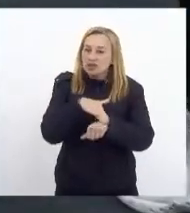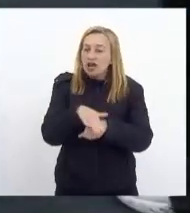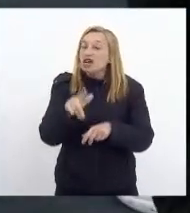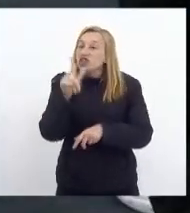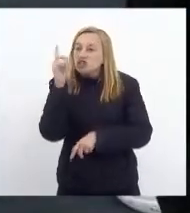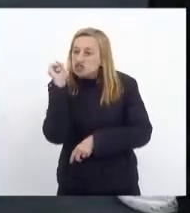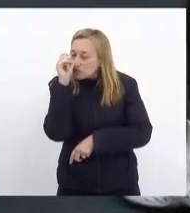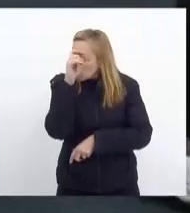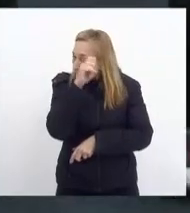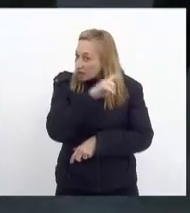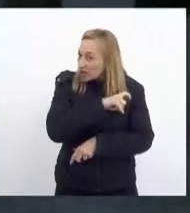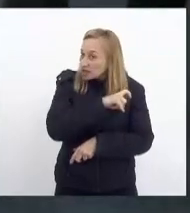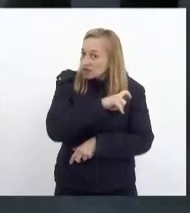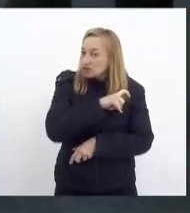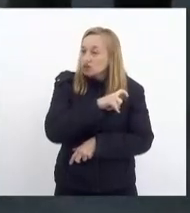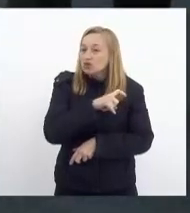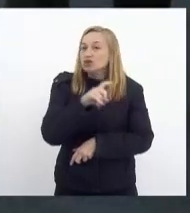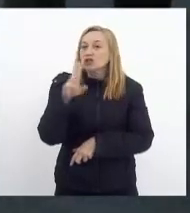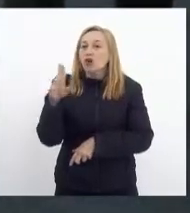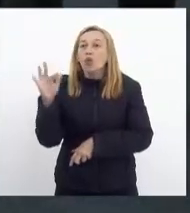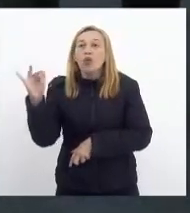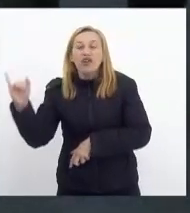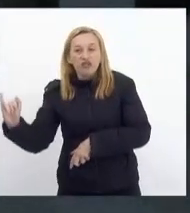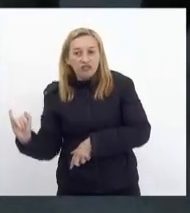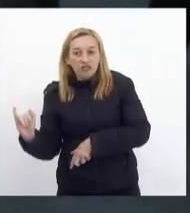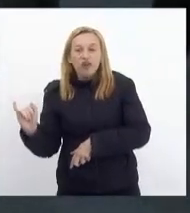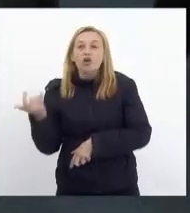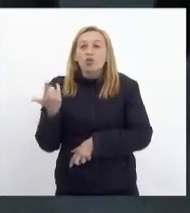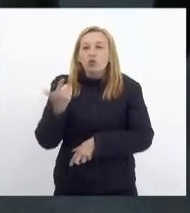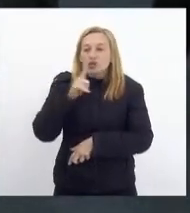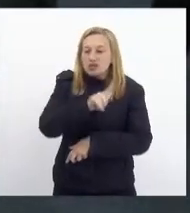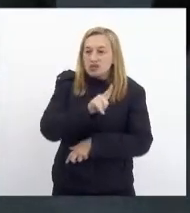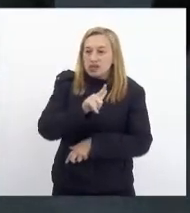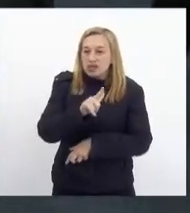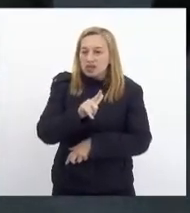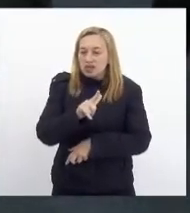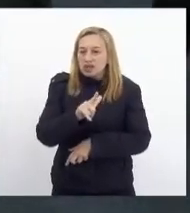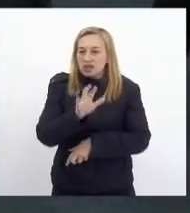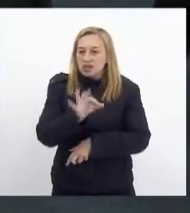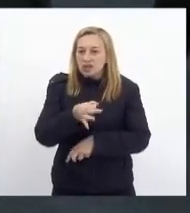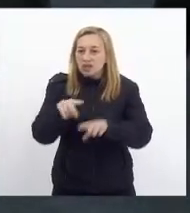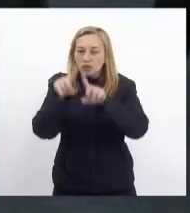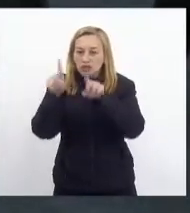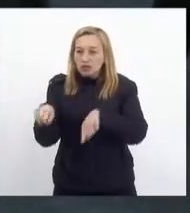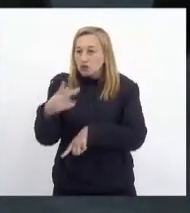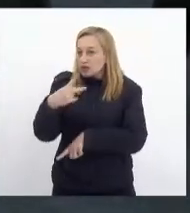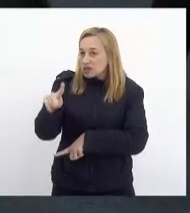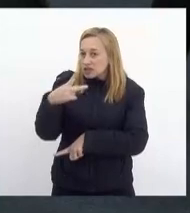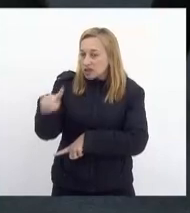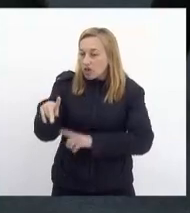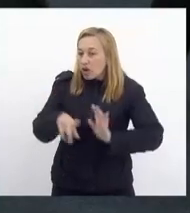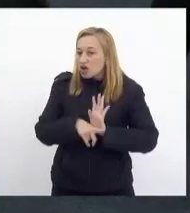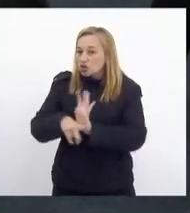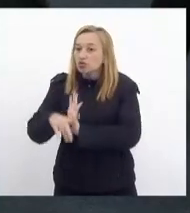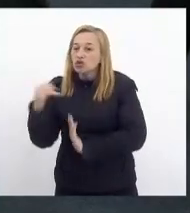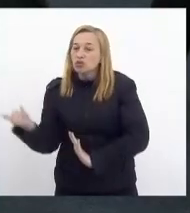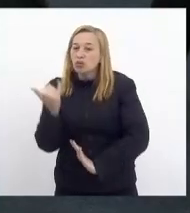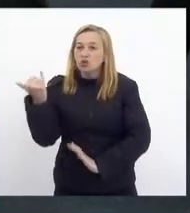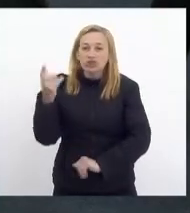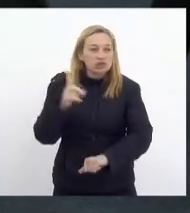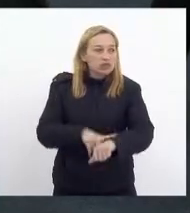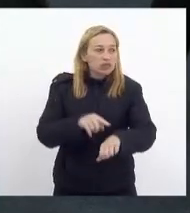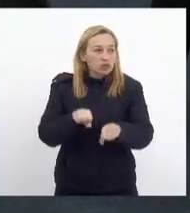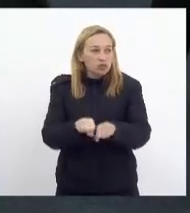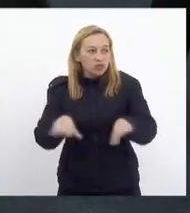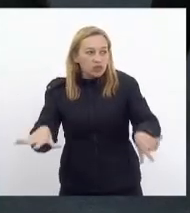dificuldade da UENF conseguir garantir para os seus servidores auxílios tão importantes nesses tempos de